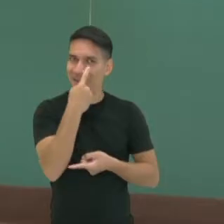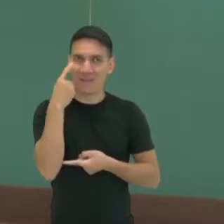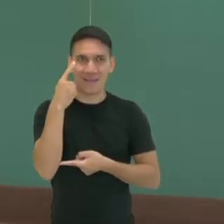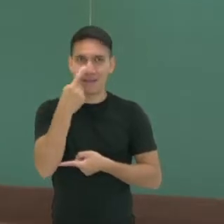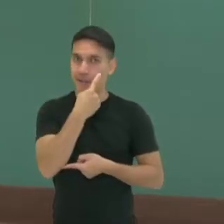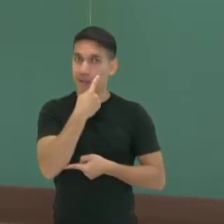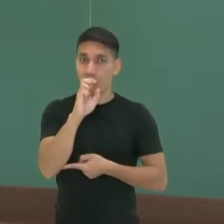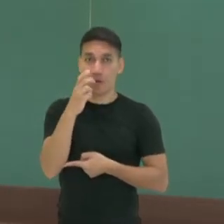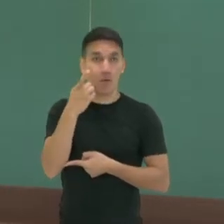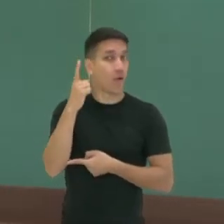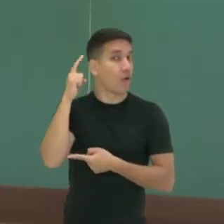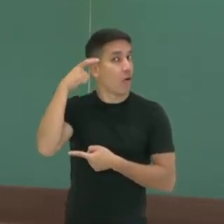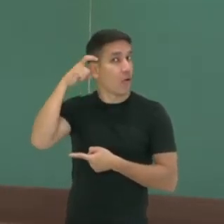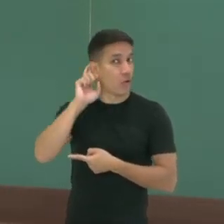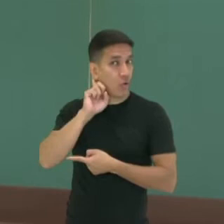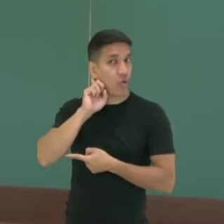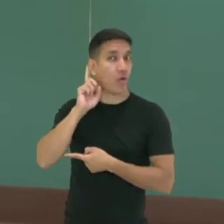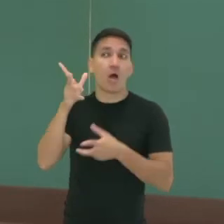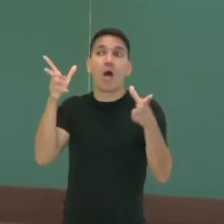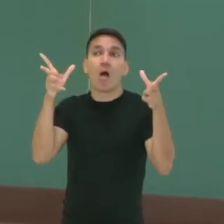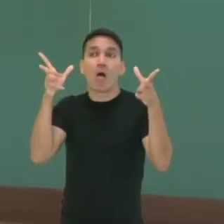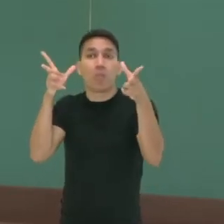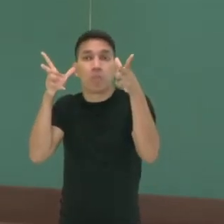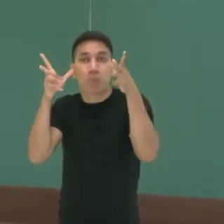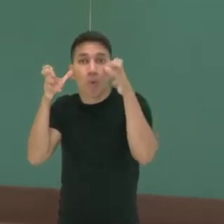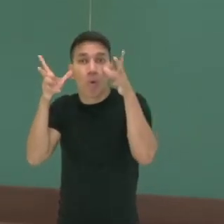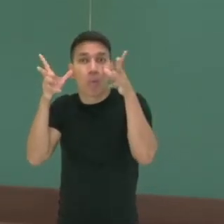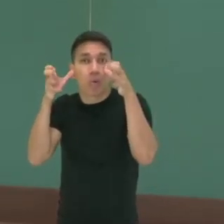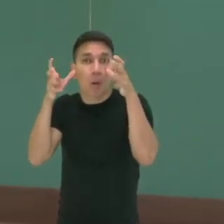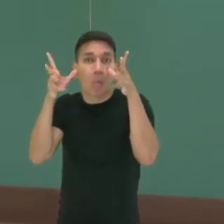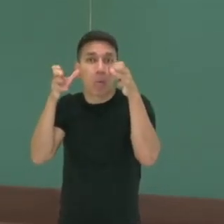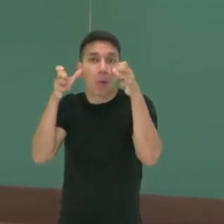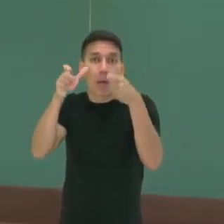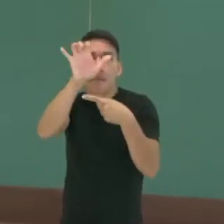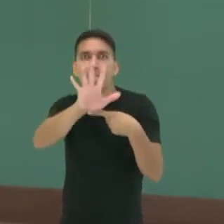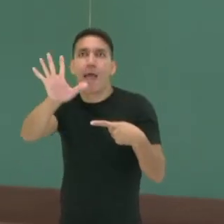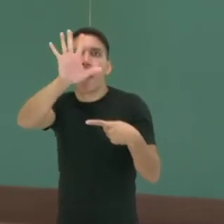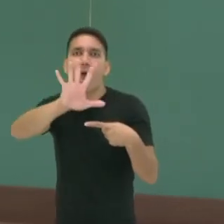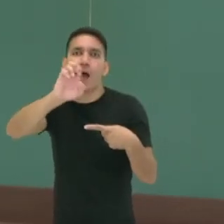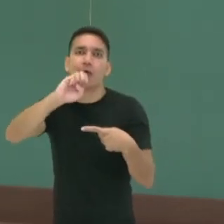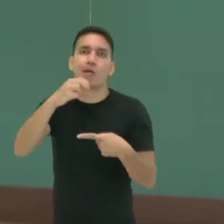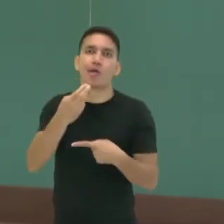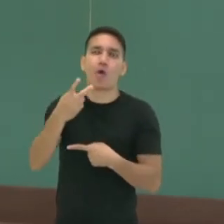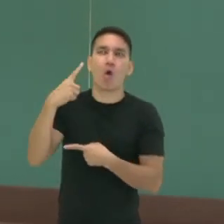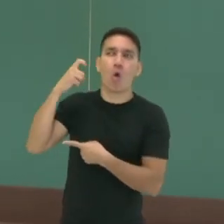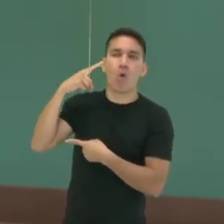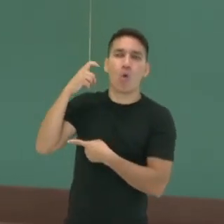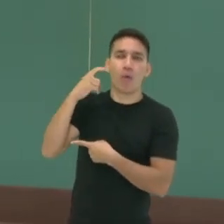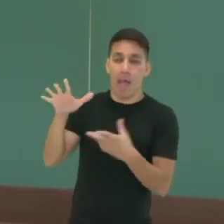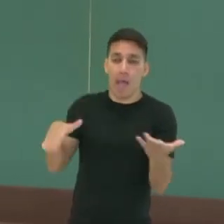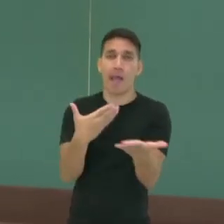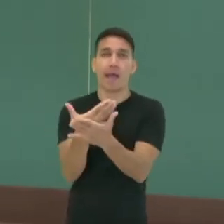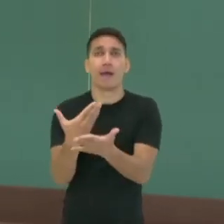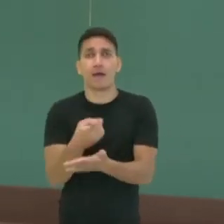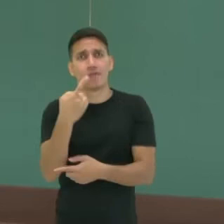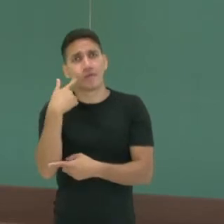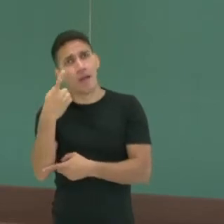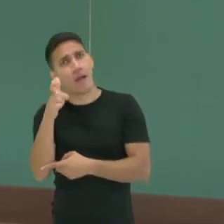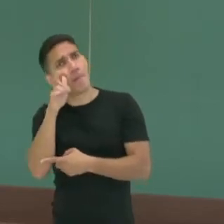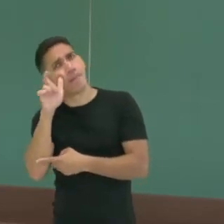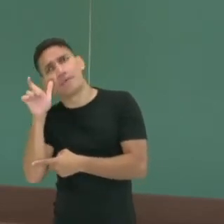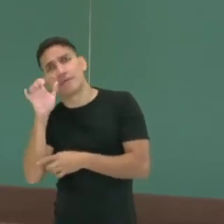as orelhas, que vão captar as imagens, por exemplo, dessa aula. Você está me vendo?